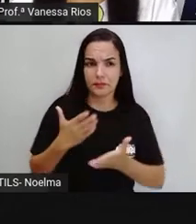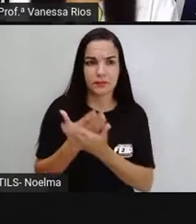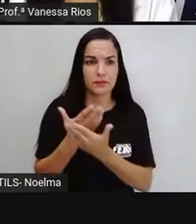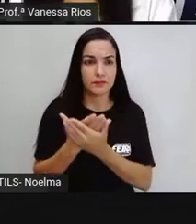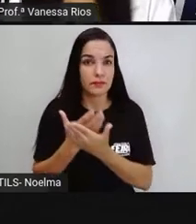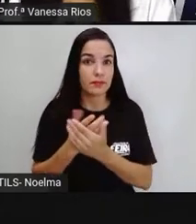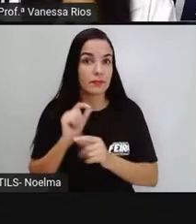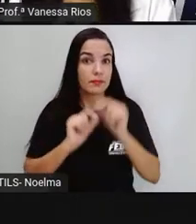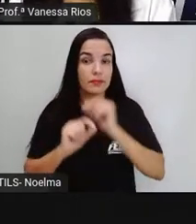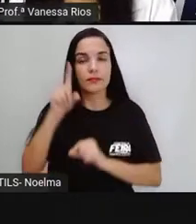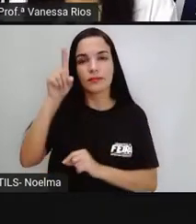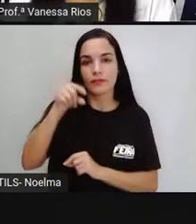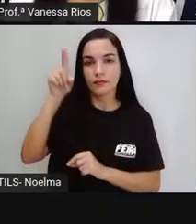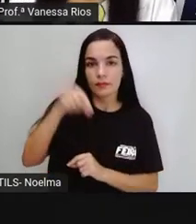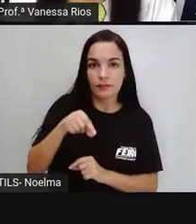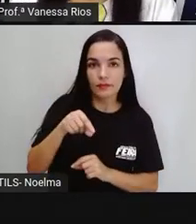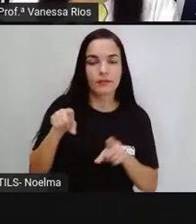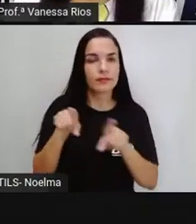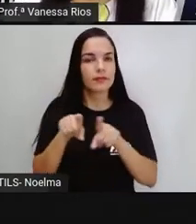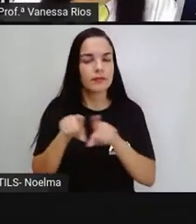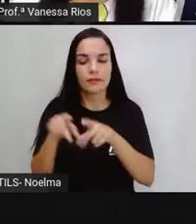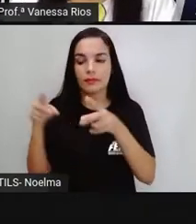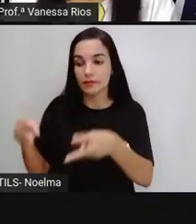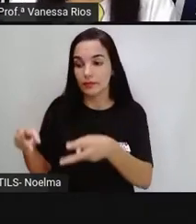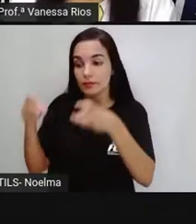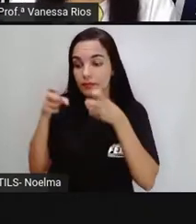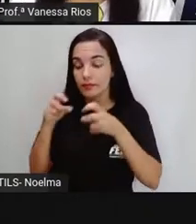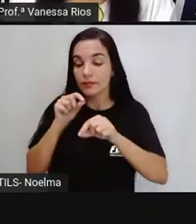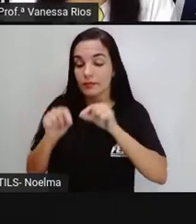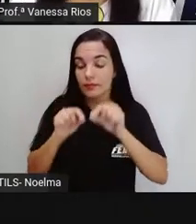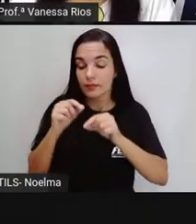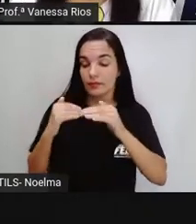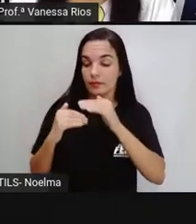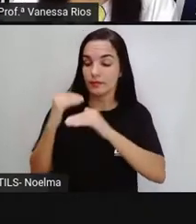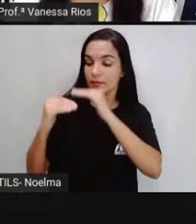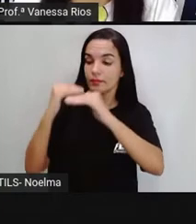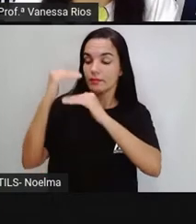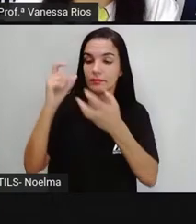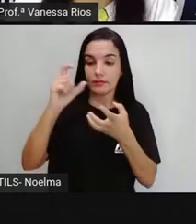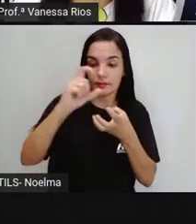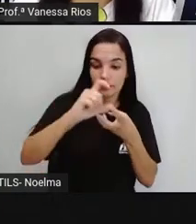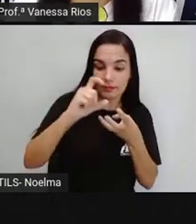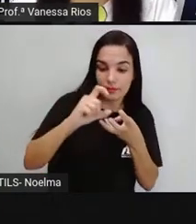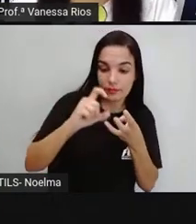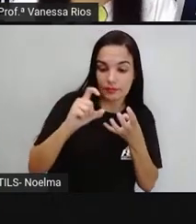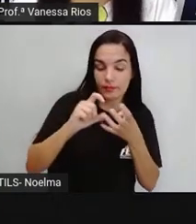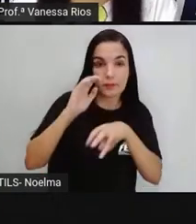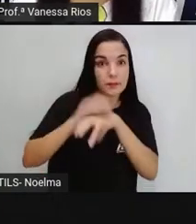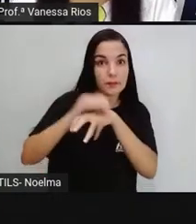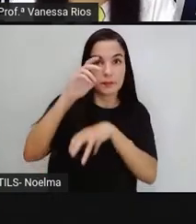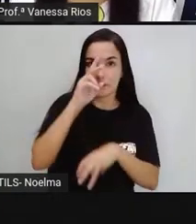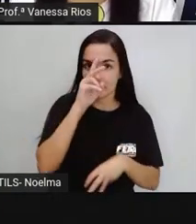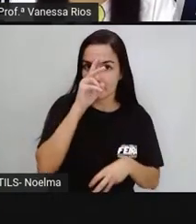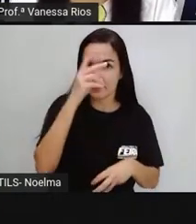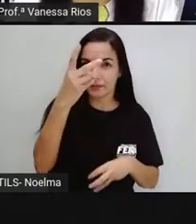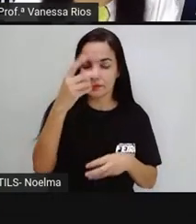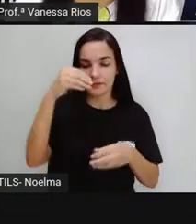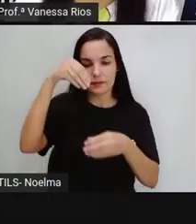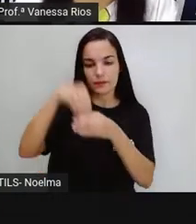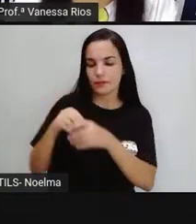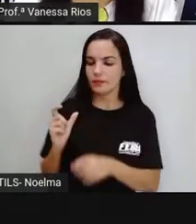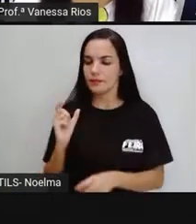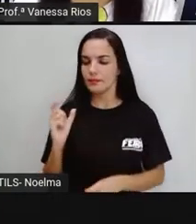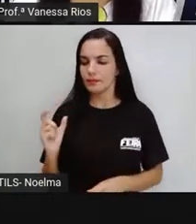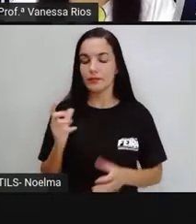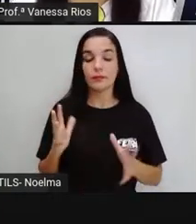sobre acentuação e observando esse processo aí da sílaba tônica nas palavras quando elas são